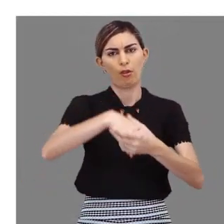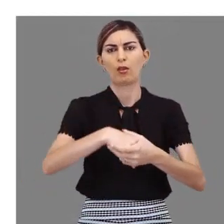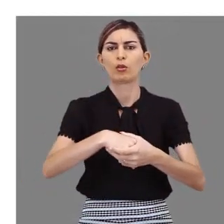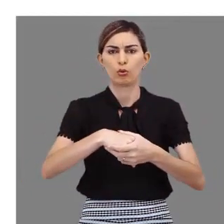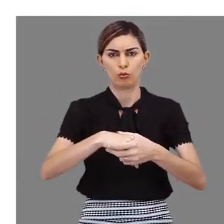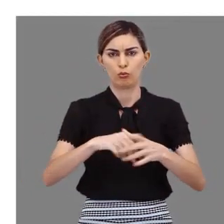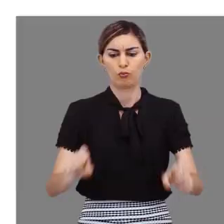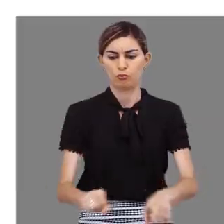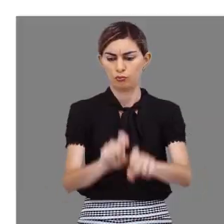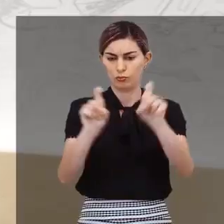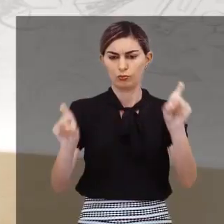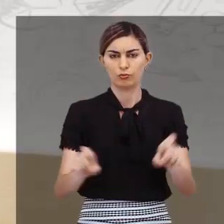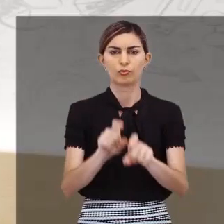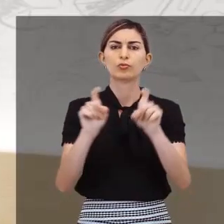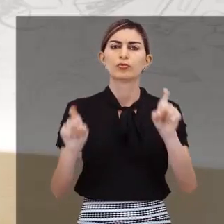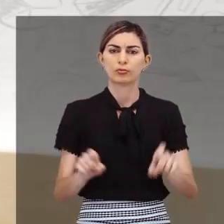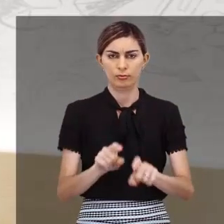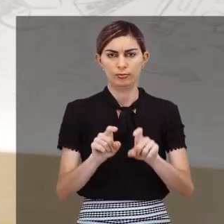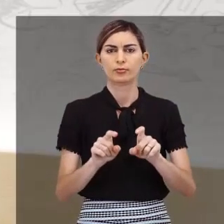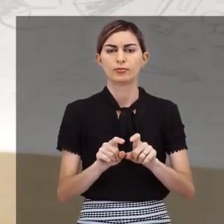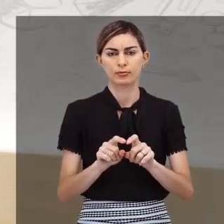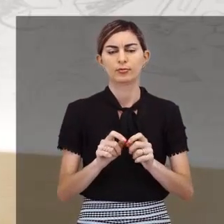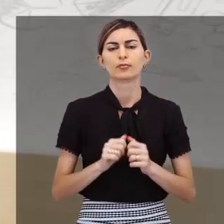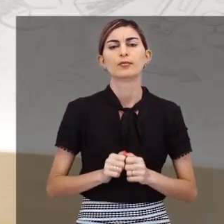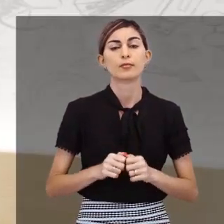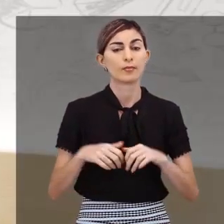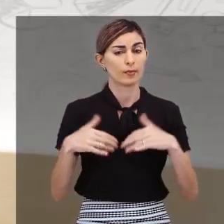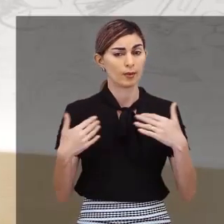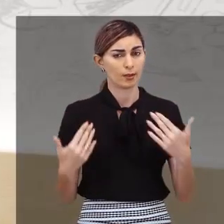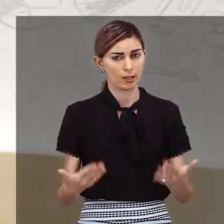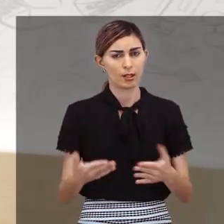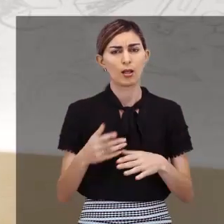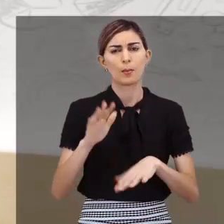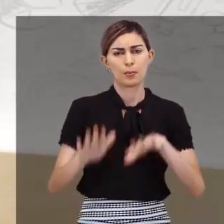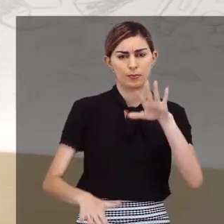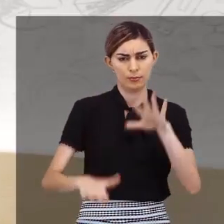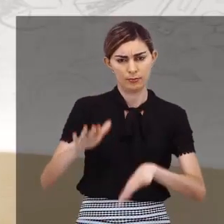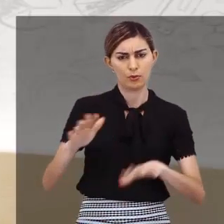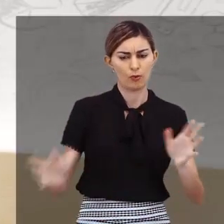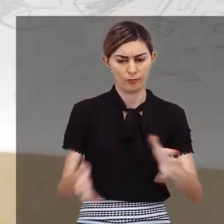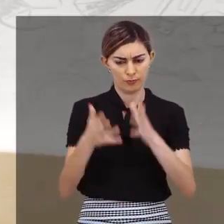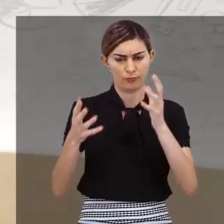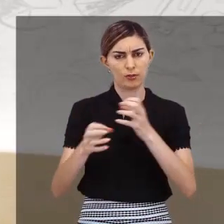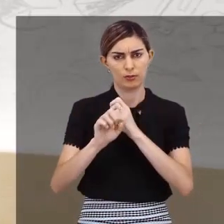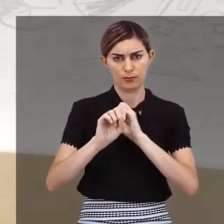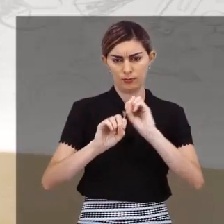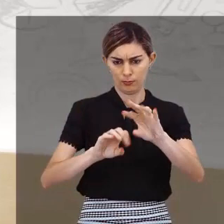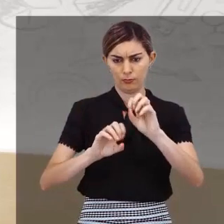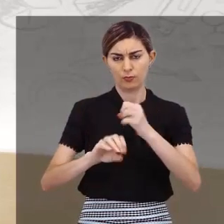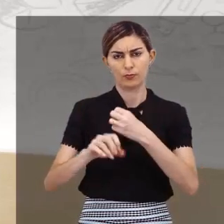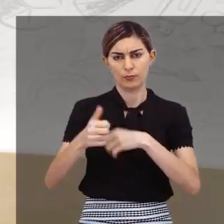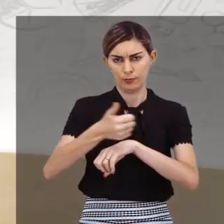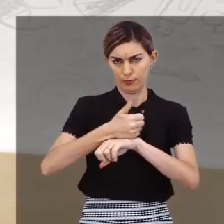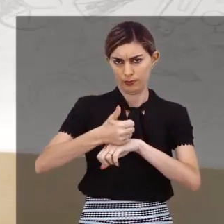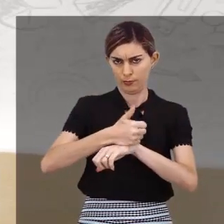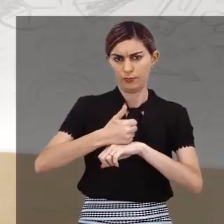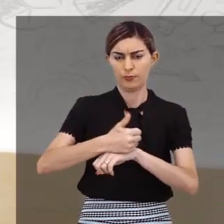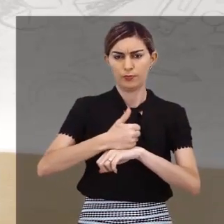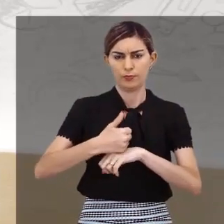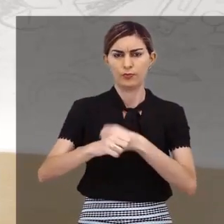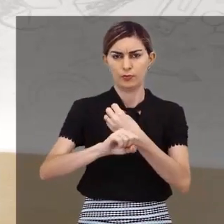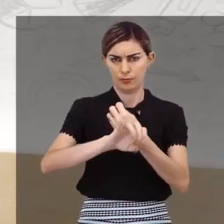virtual de aprendizagem. Em relação às possibilidades de oferta da educação profissional à